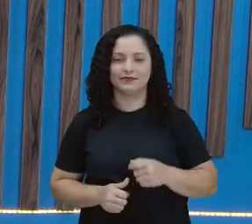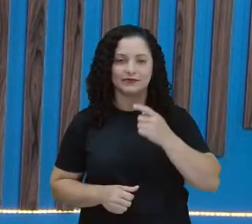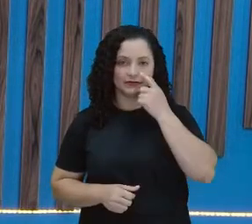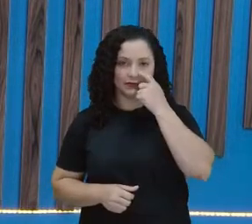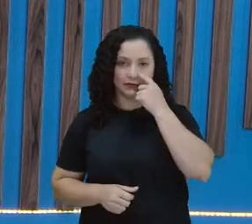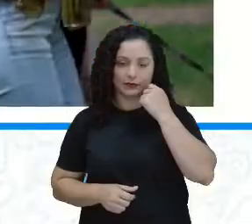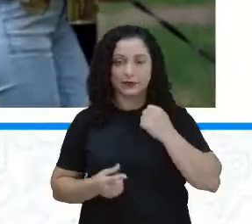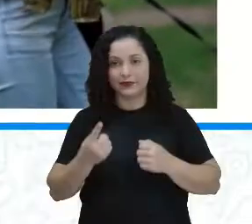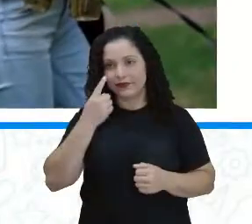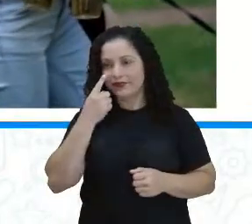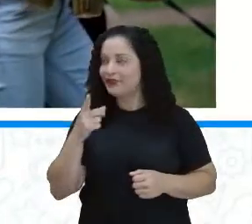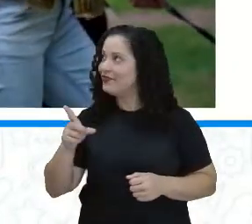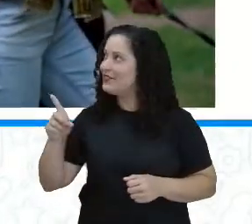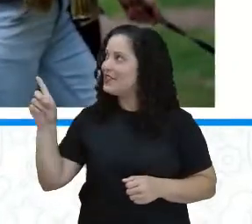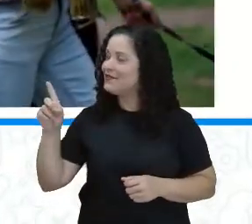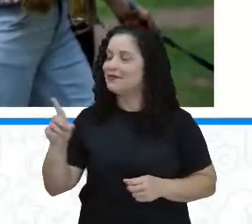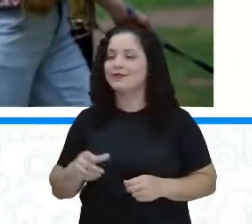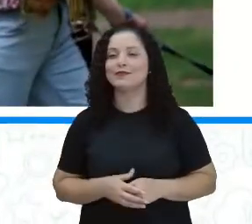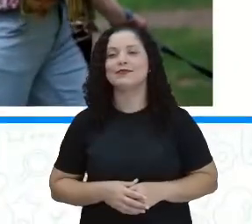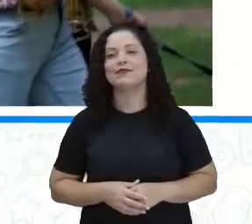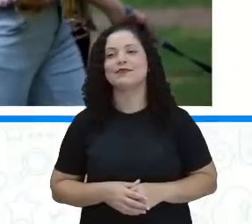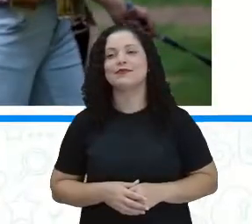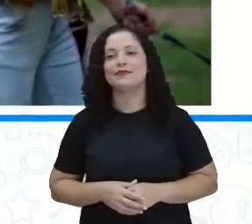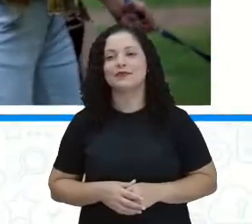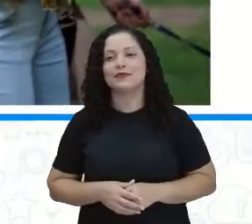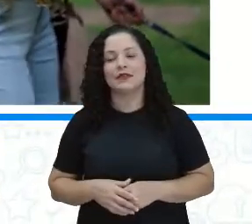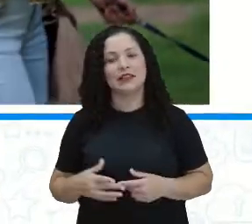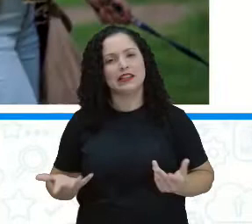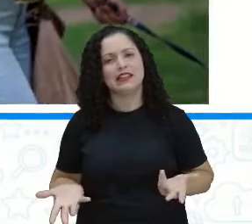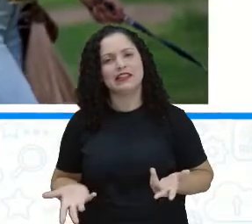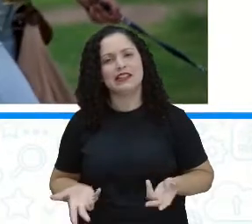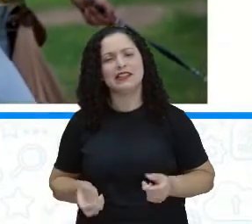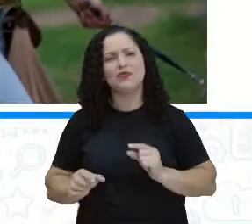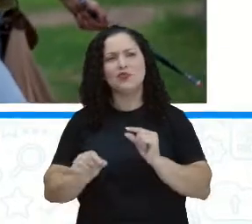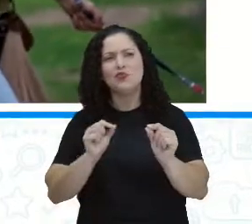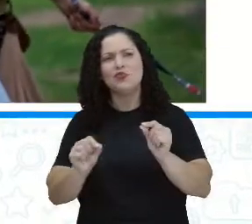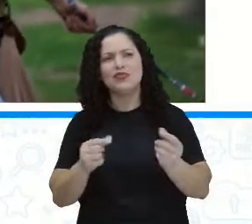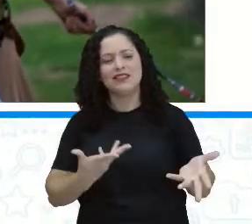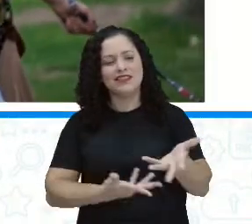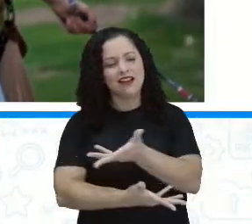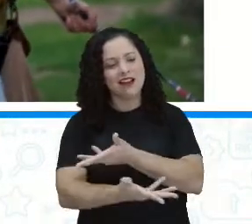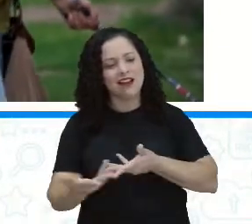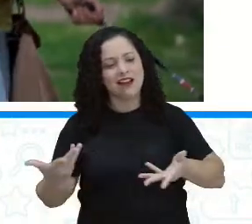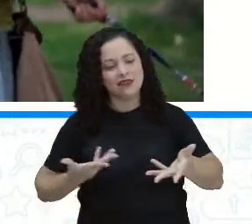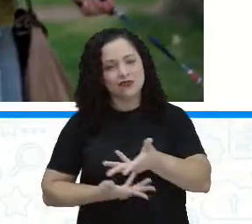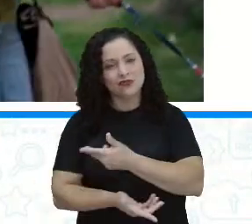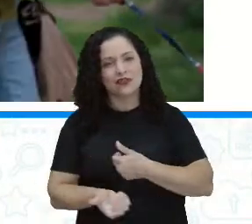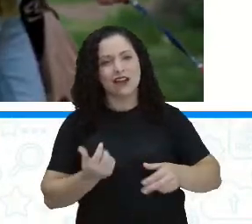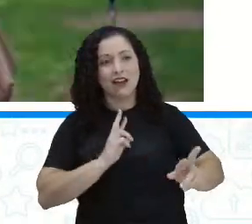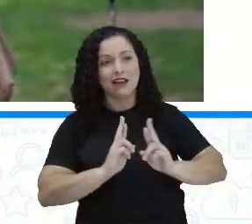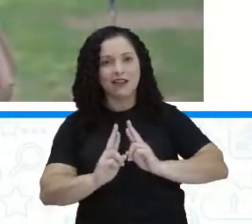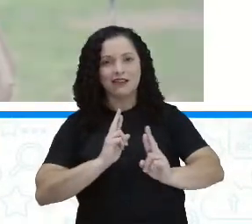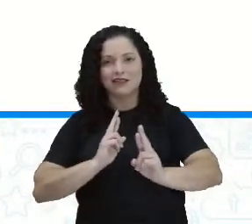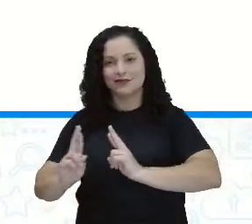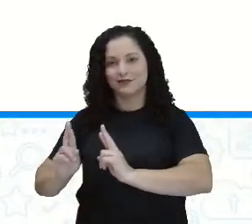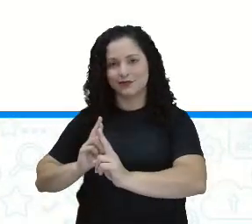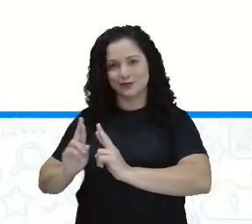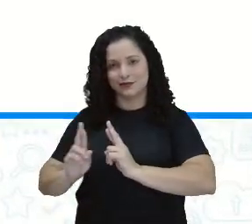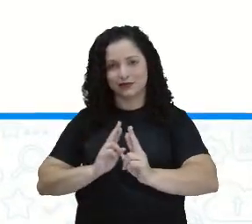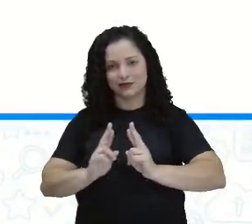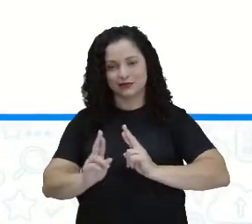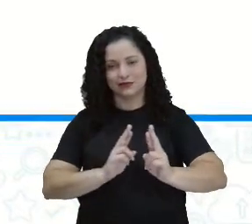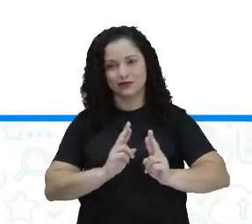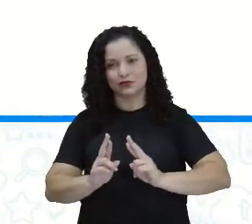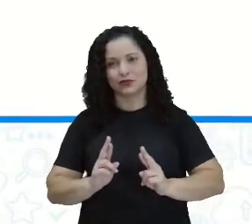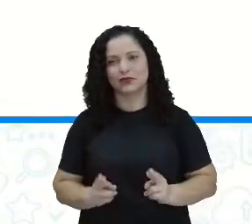Olha aí na imagem, a busca aí das relações, o